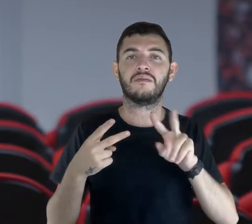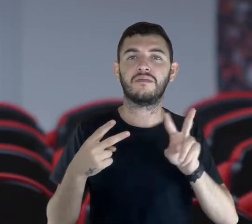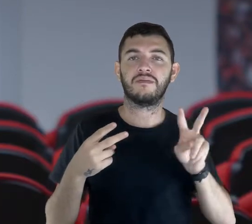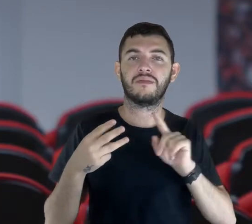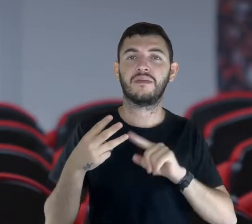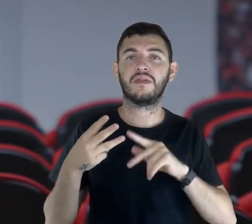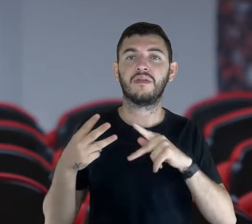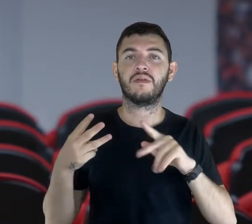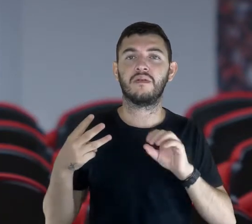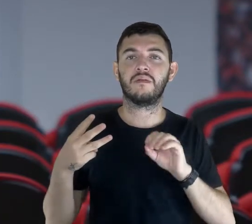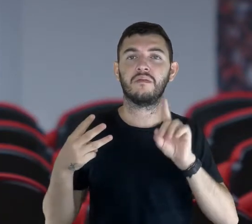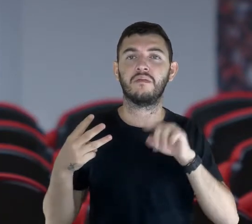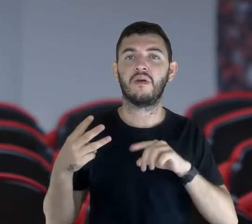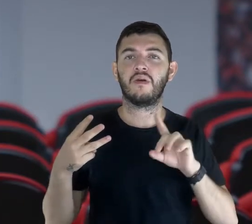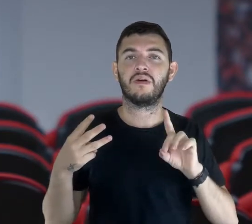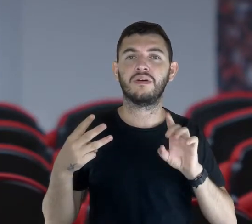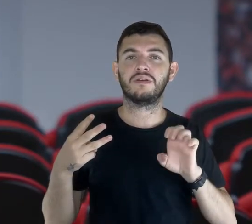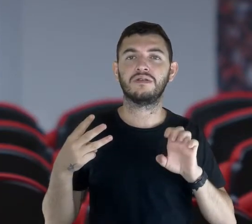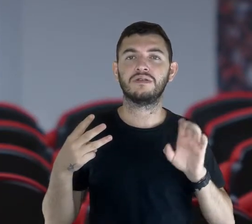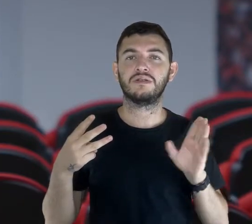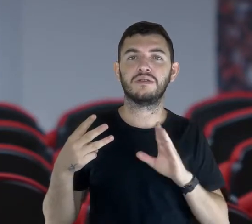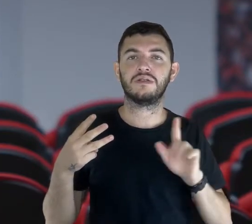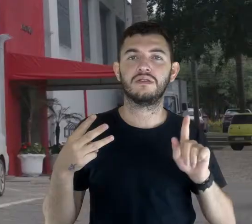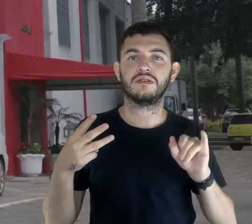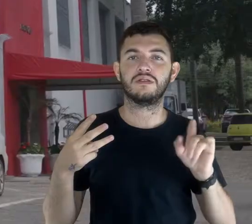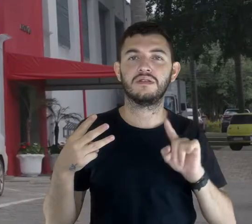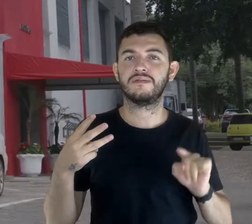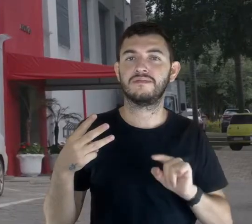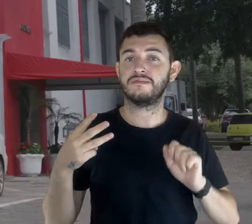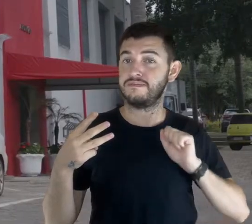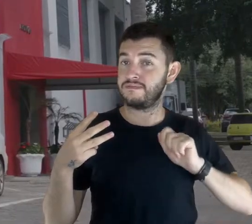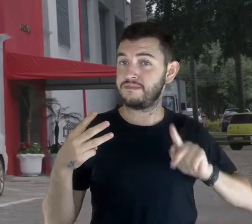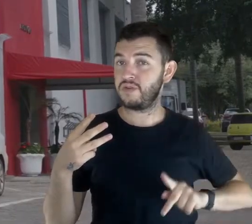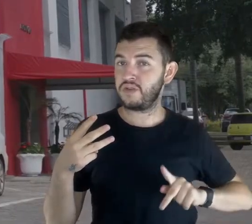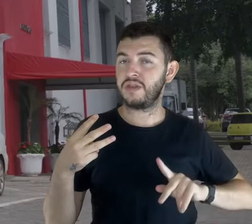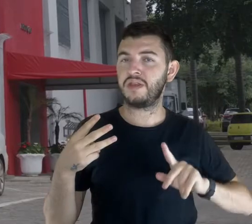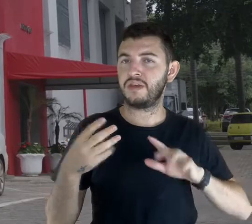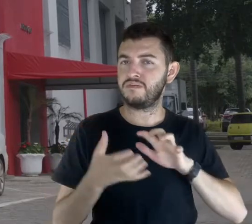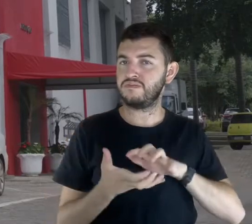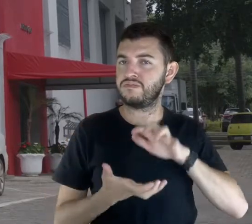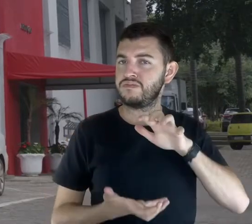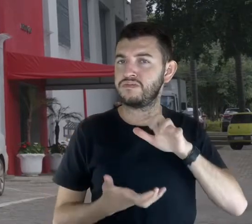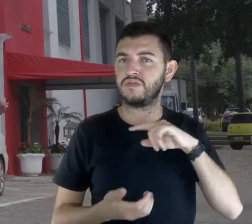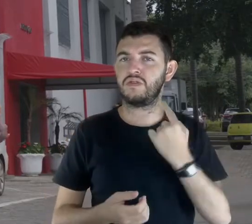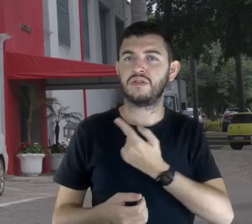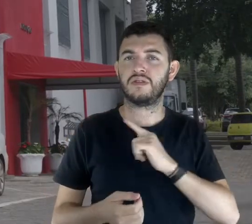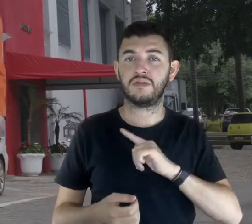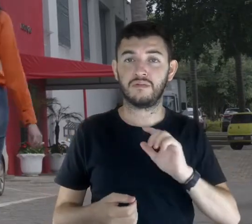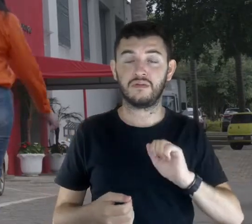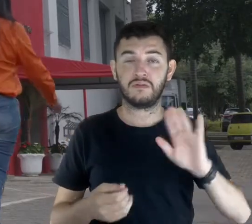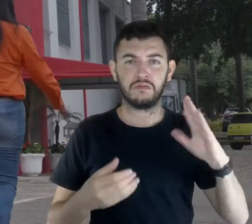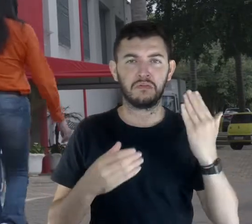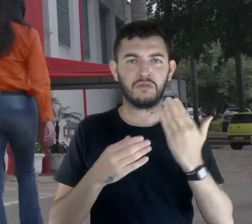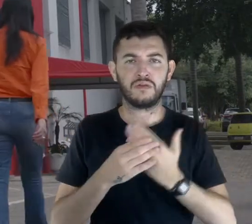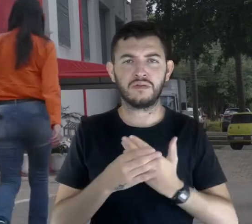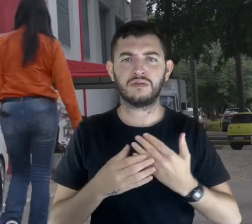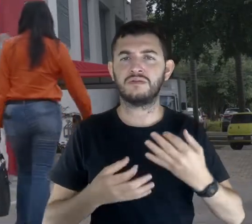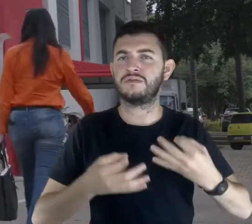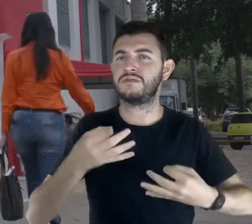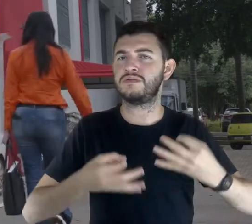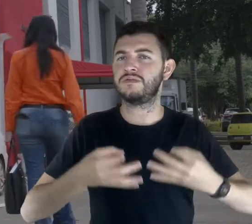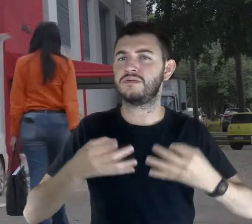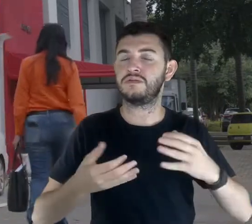aposentados e aposentadas mais idosos. Também tivemos ações aí que já estão